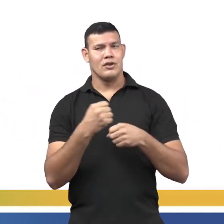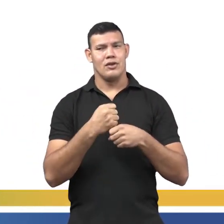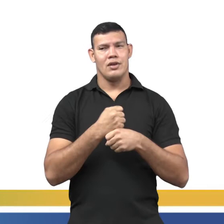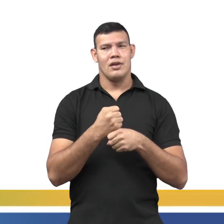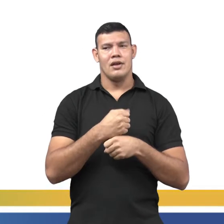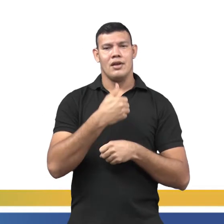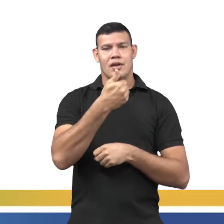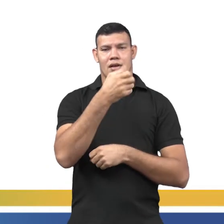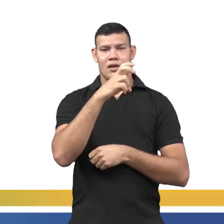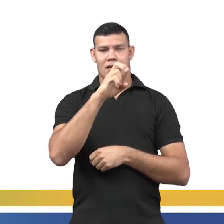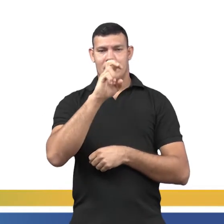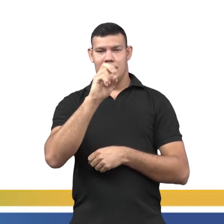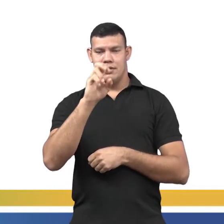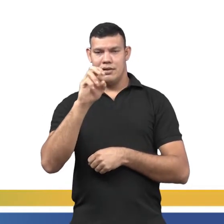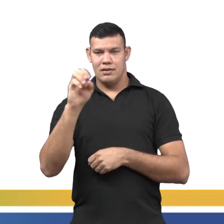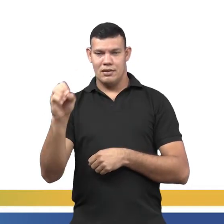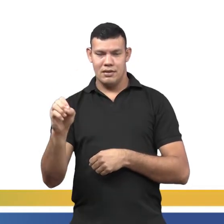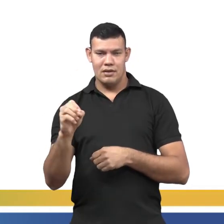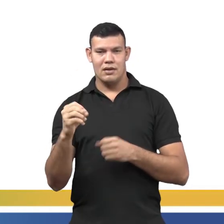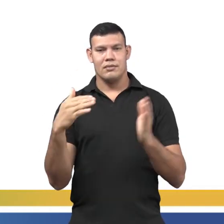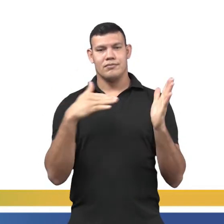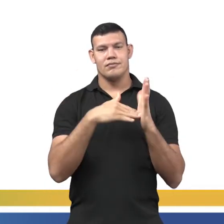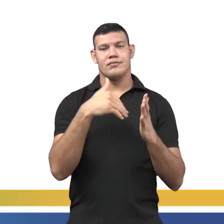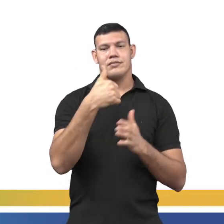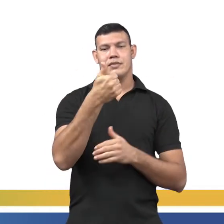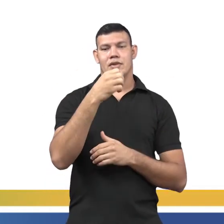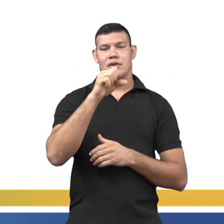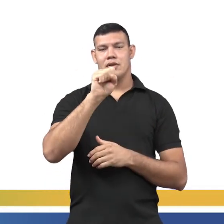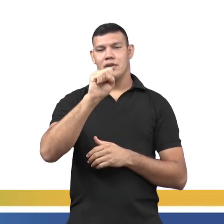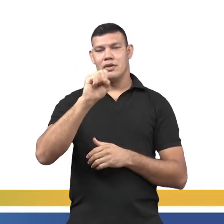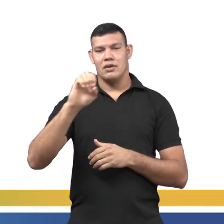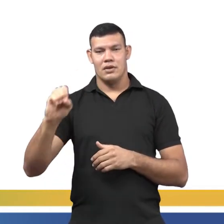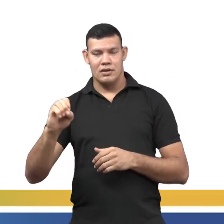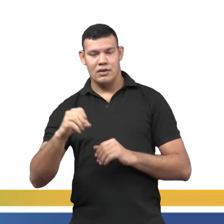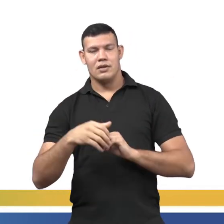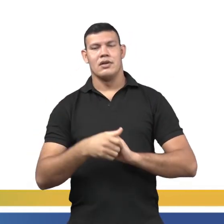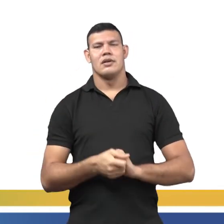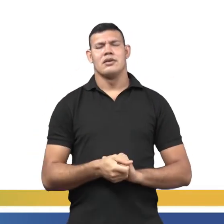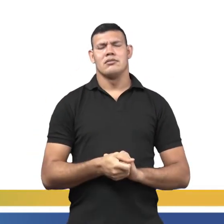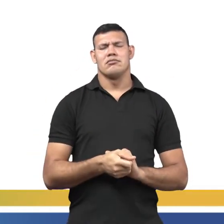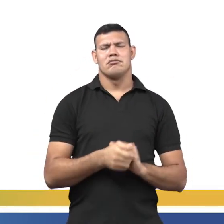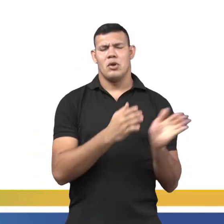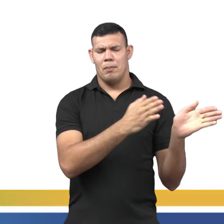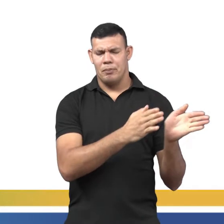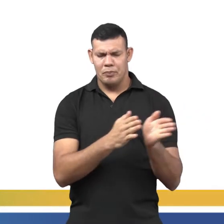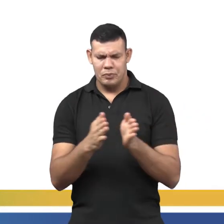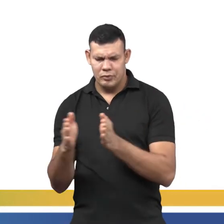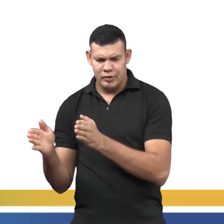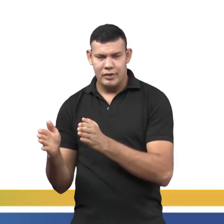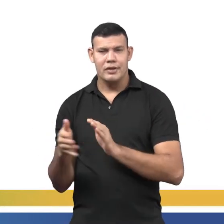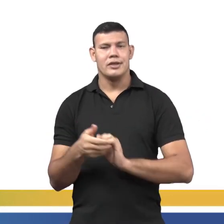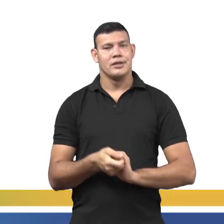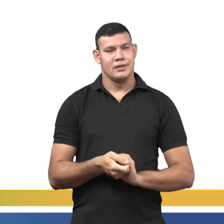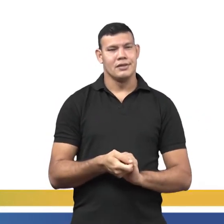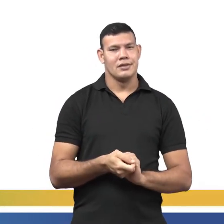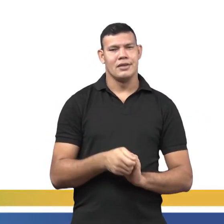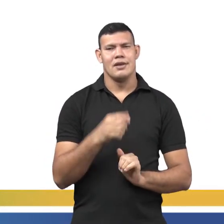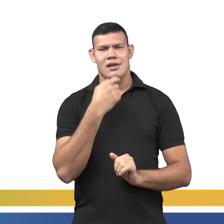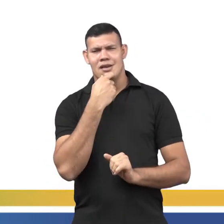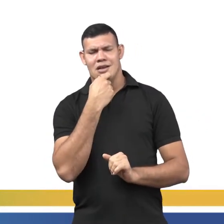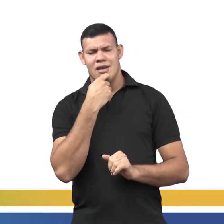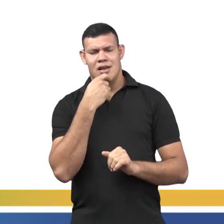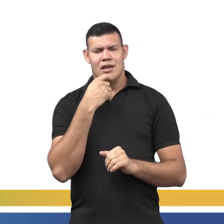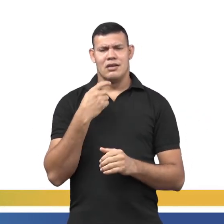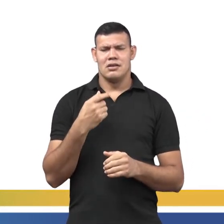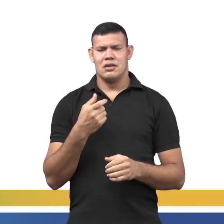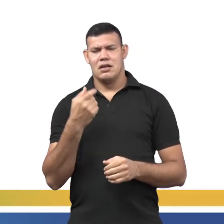1800, certo? Vocês observem aí, pessoal, o período de abrangência que demorou para que a língua inglesa fosse formada.